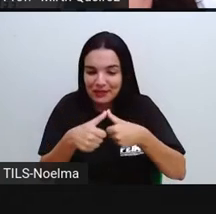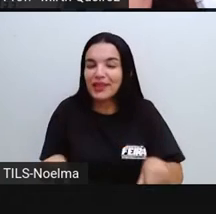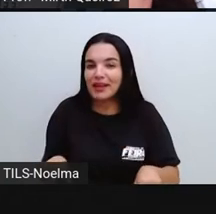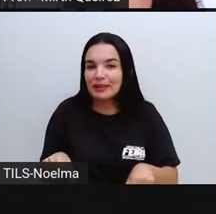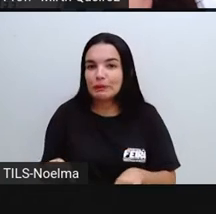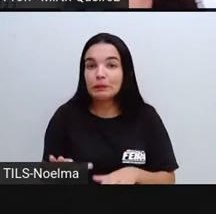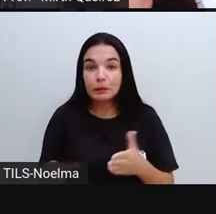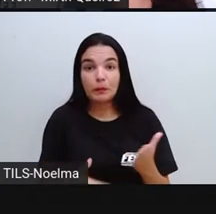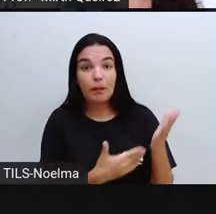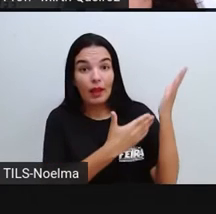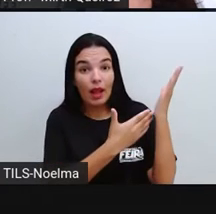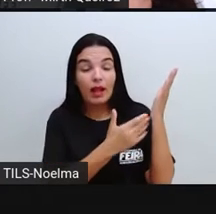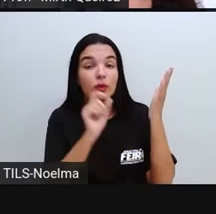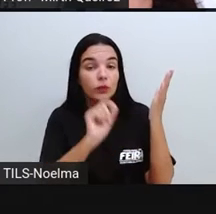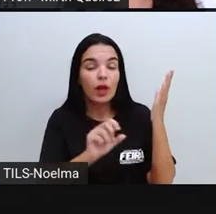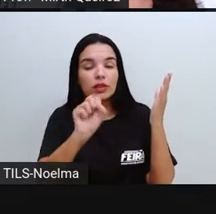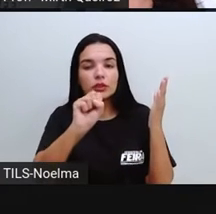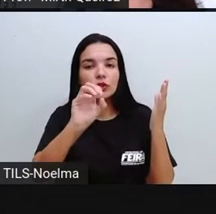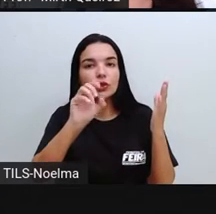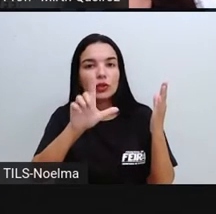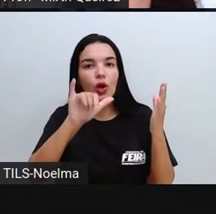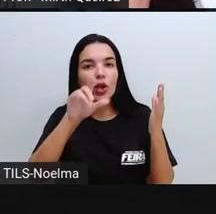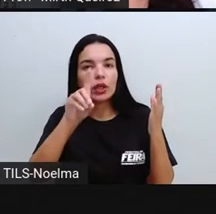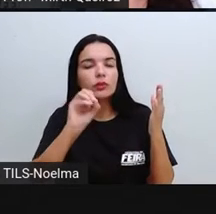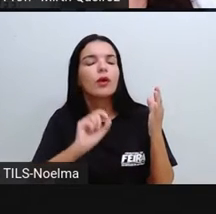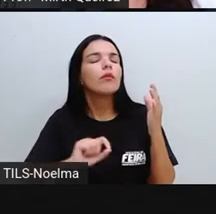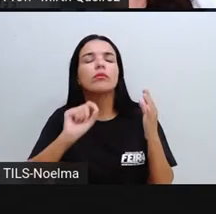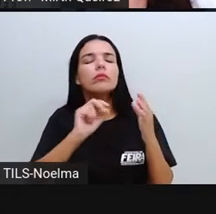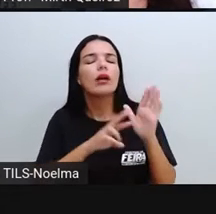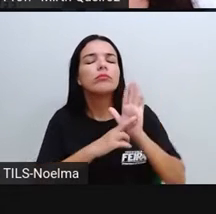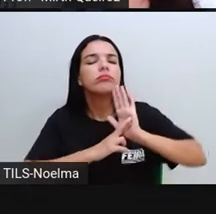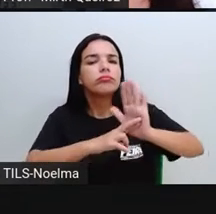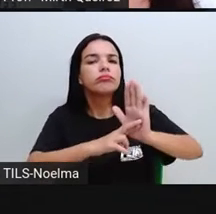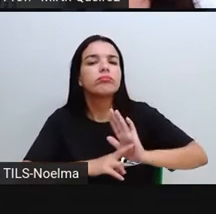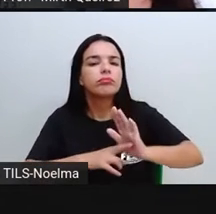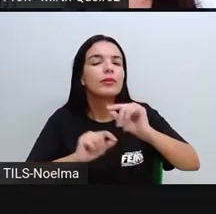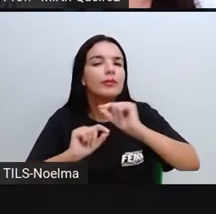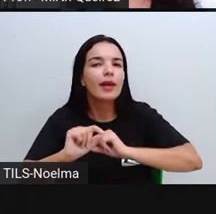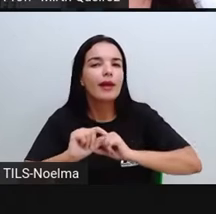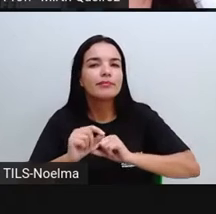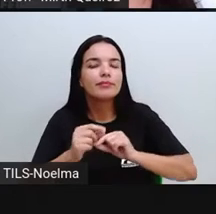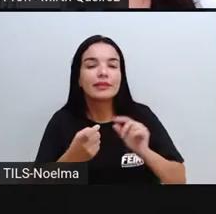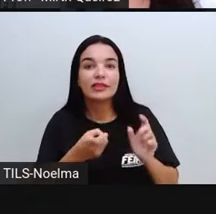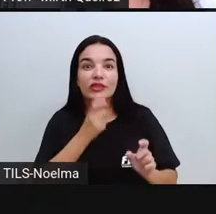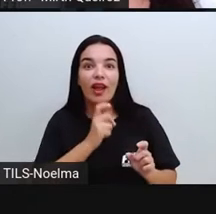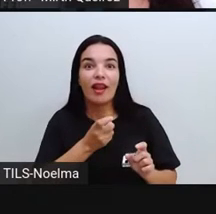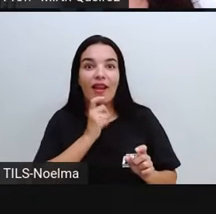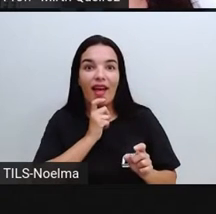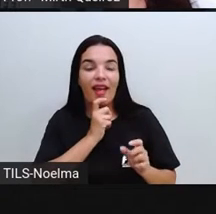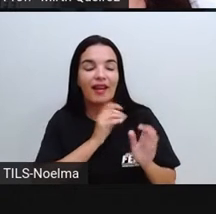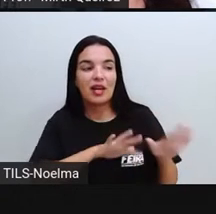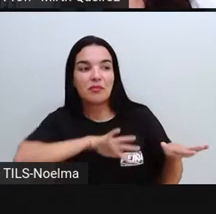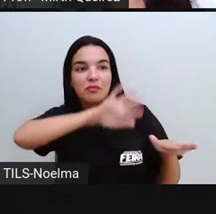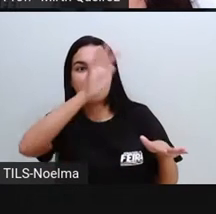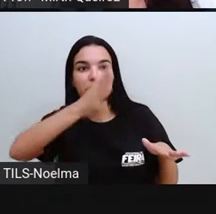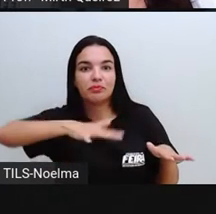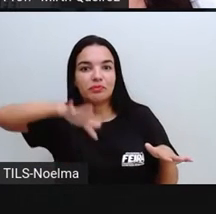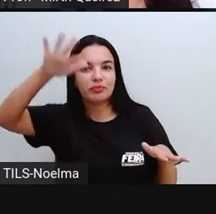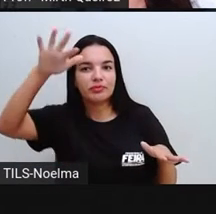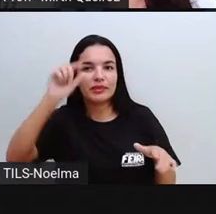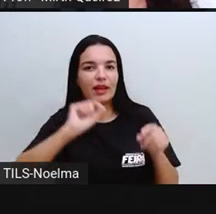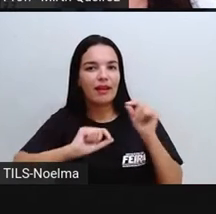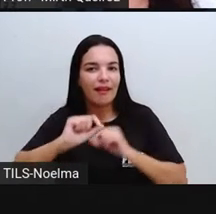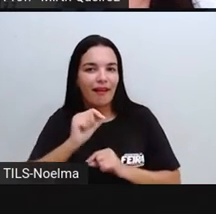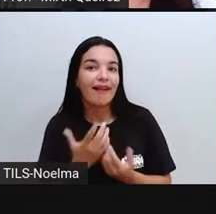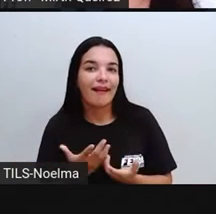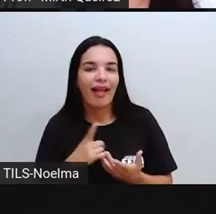temos aqui o estado sólido, representando aí as geleiras, Está sendo representado pelas geleiras. A água no